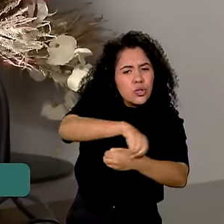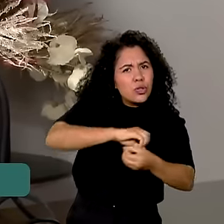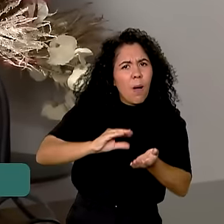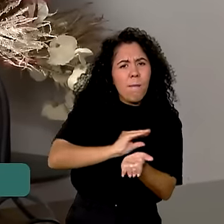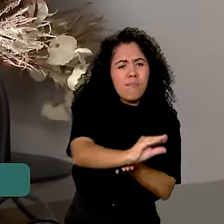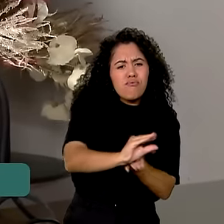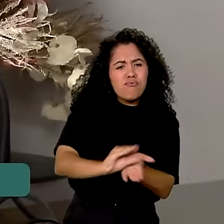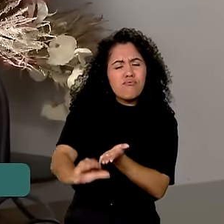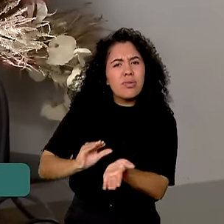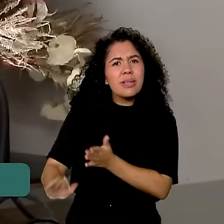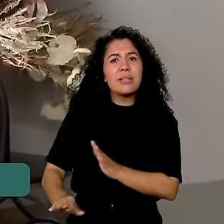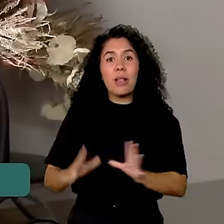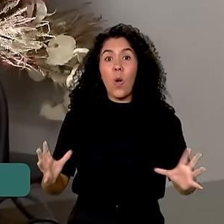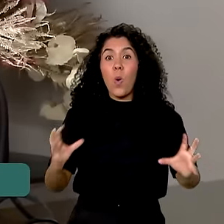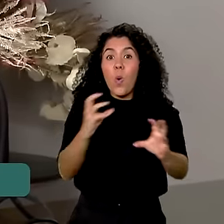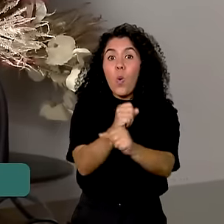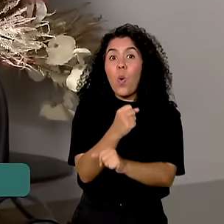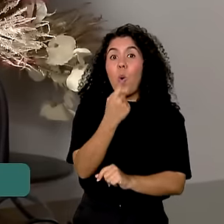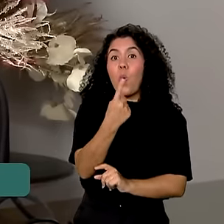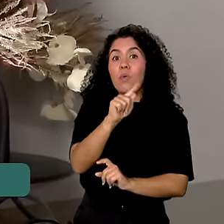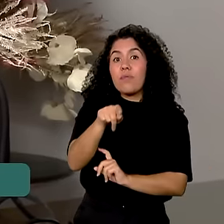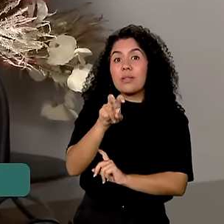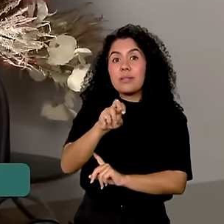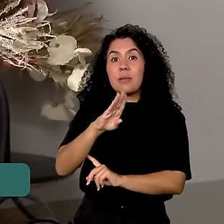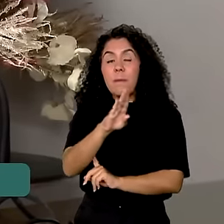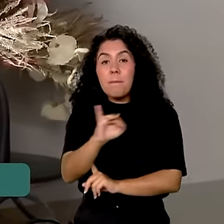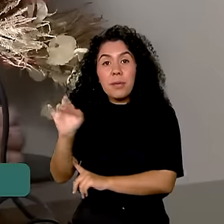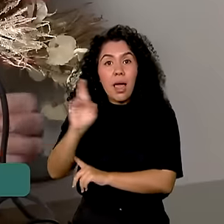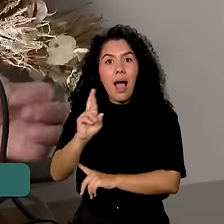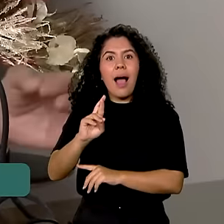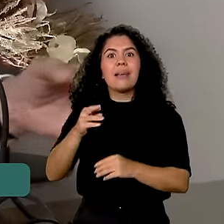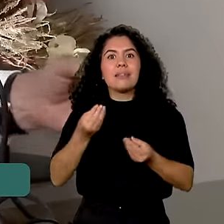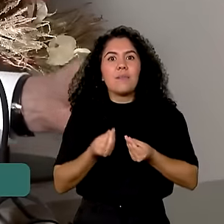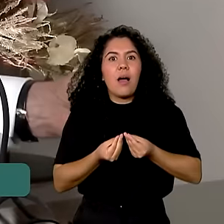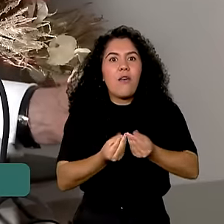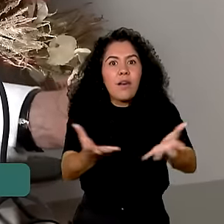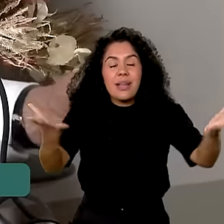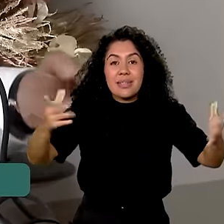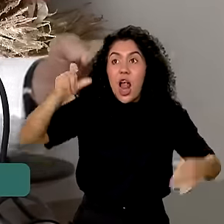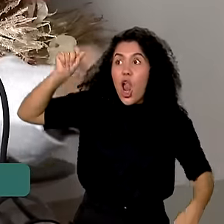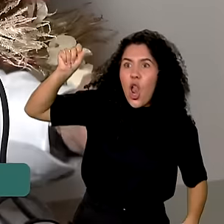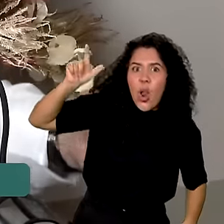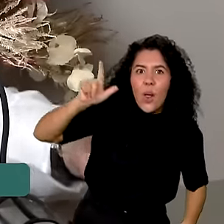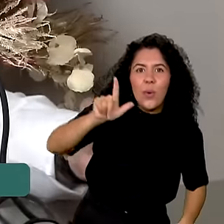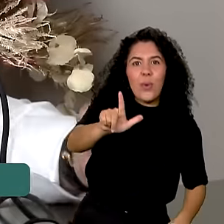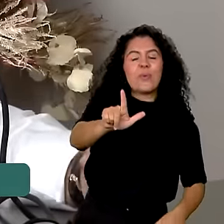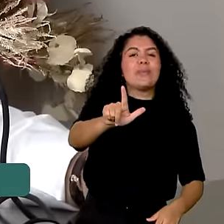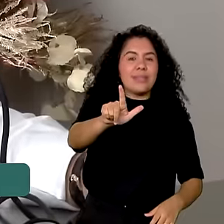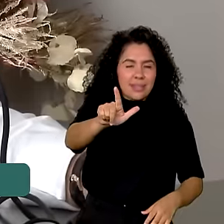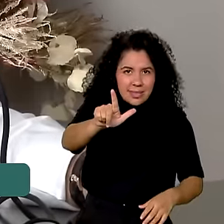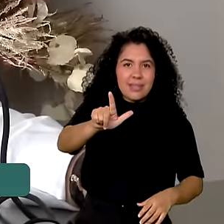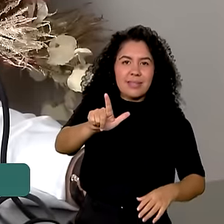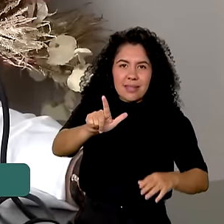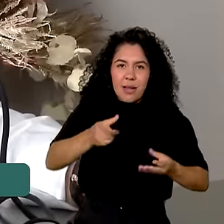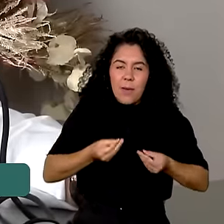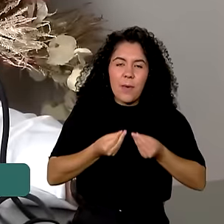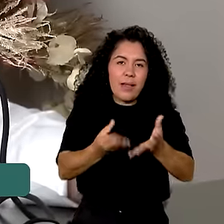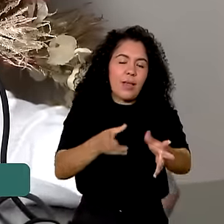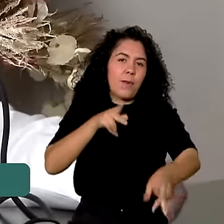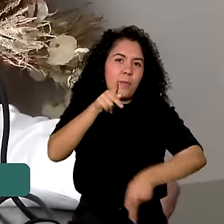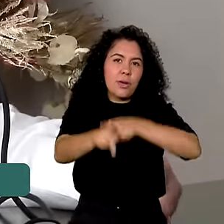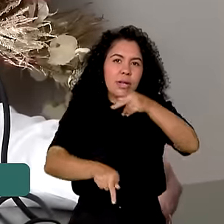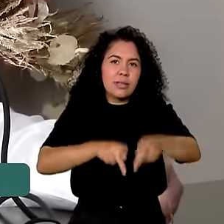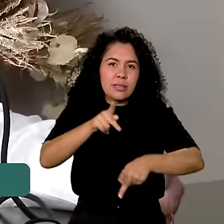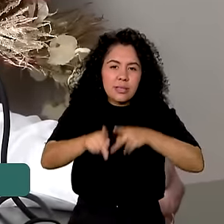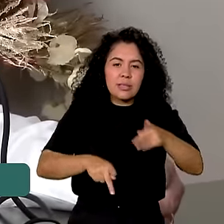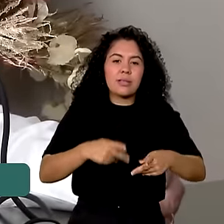viemos aqui anunciar um bilhão e meio de programas Luz para Todos na Bahia, para levar luz para os povos que vivem